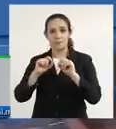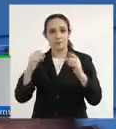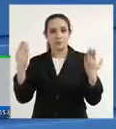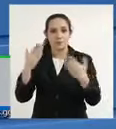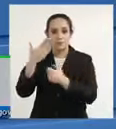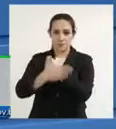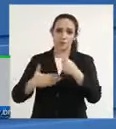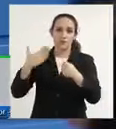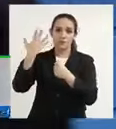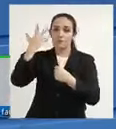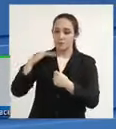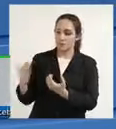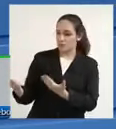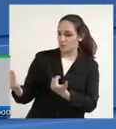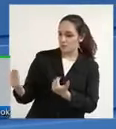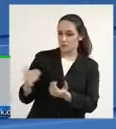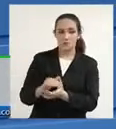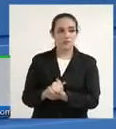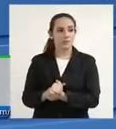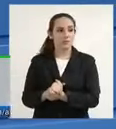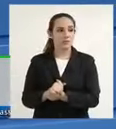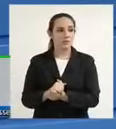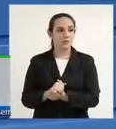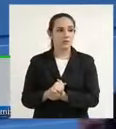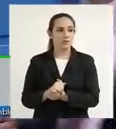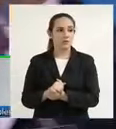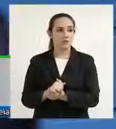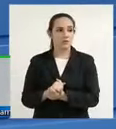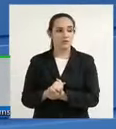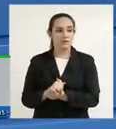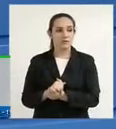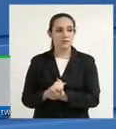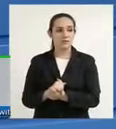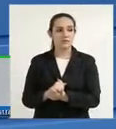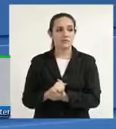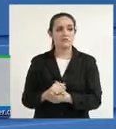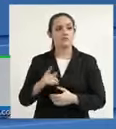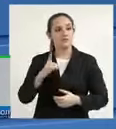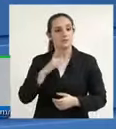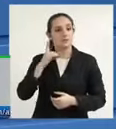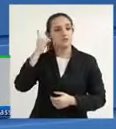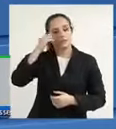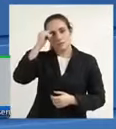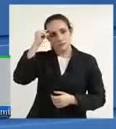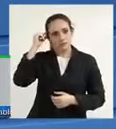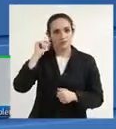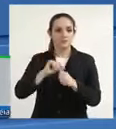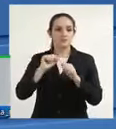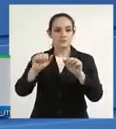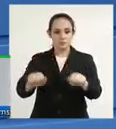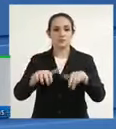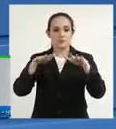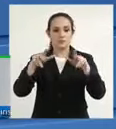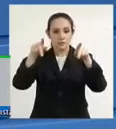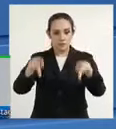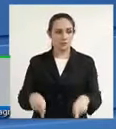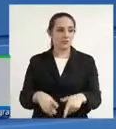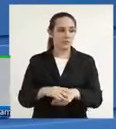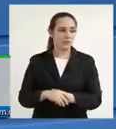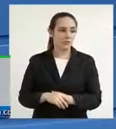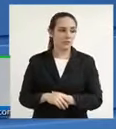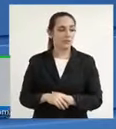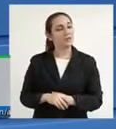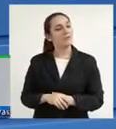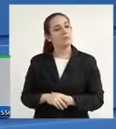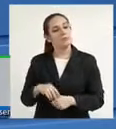crianças. Tem uma lei de nossa autoria tem uma lei de autoria do deputado Herculano que fizemos aqui em audiência pública nessa sexta